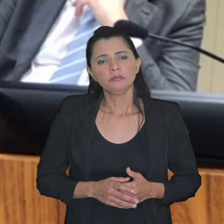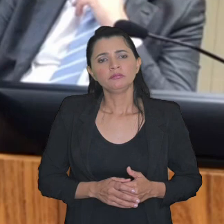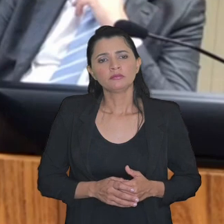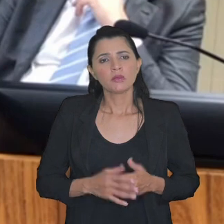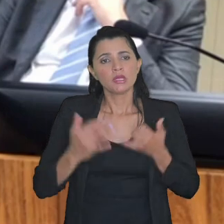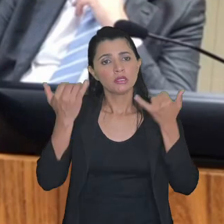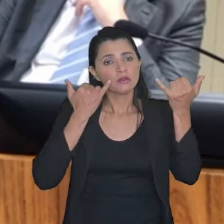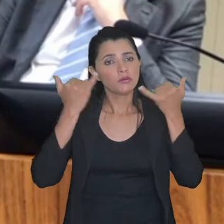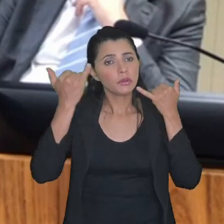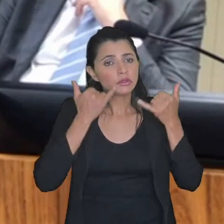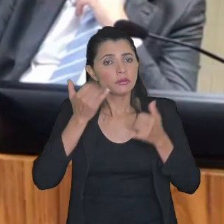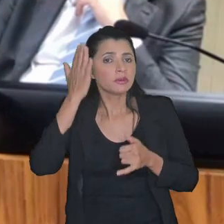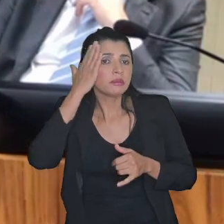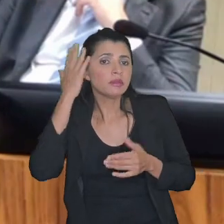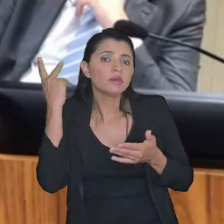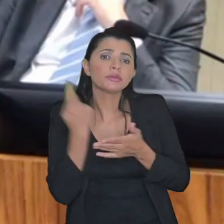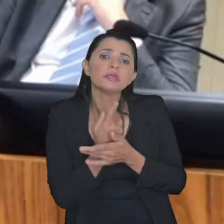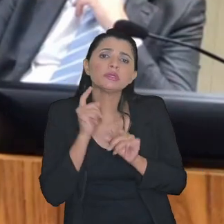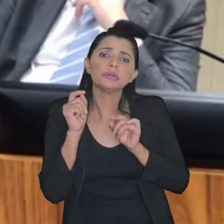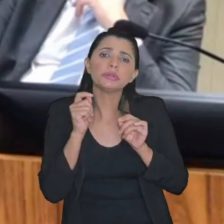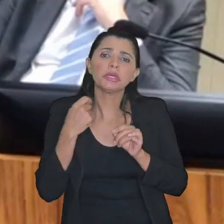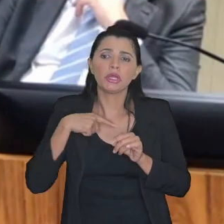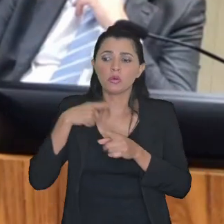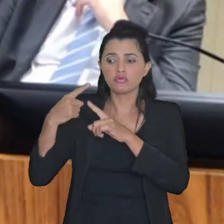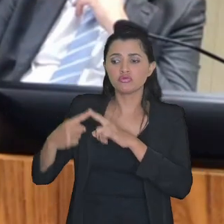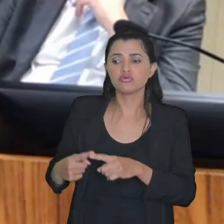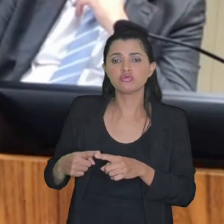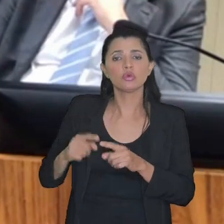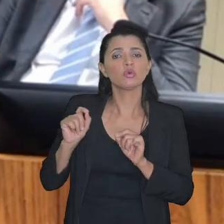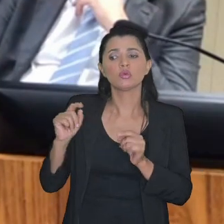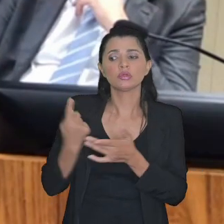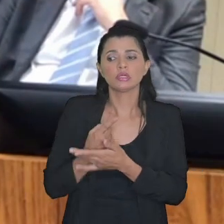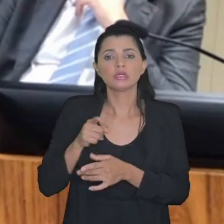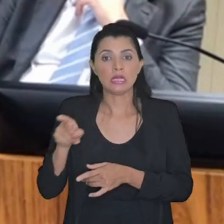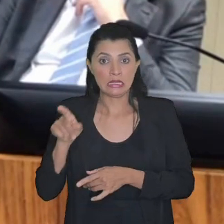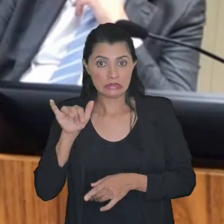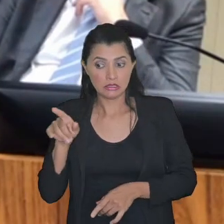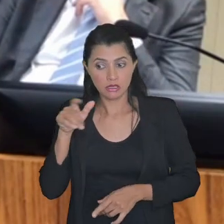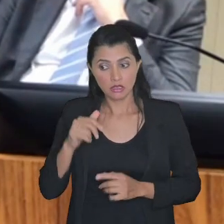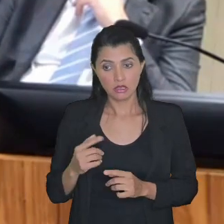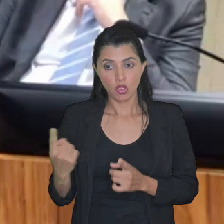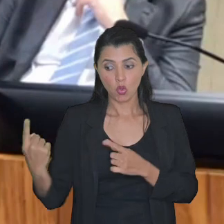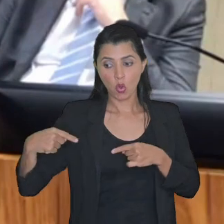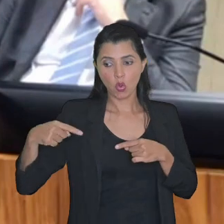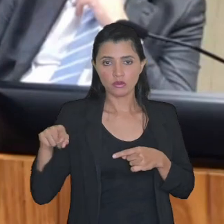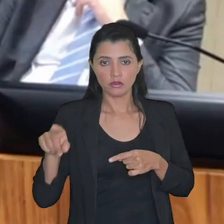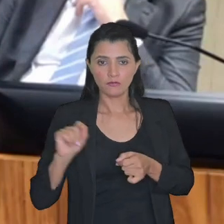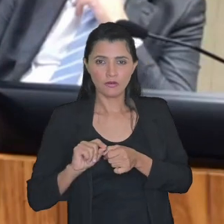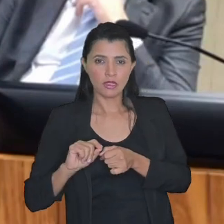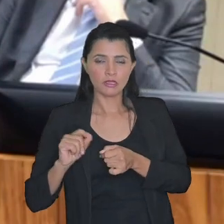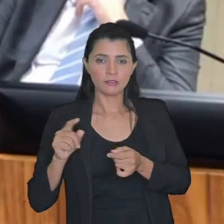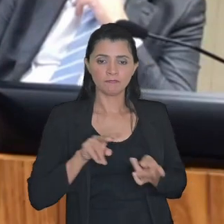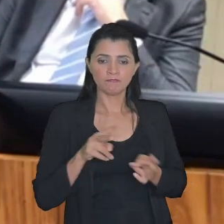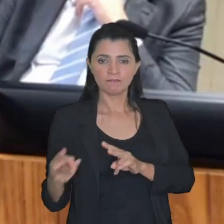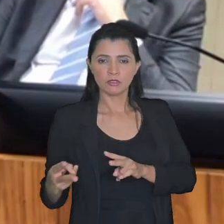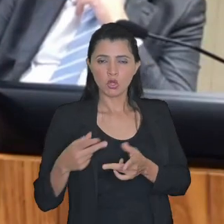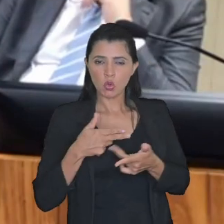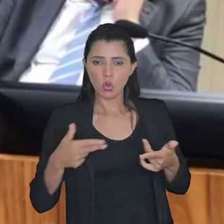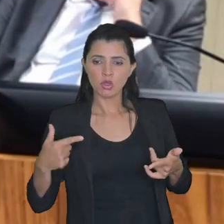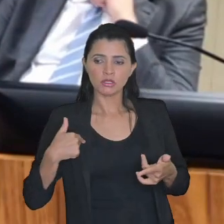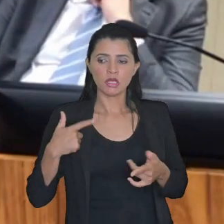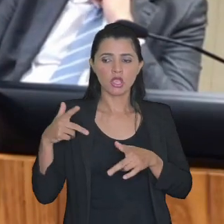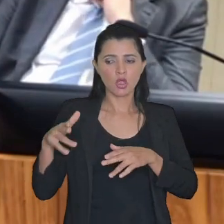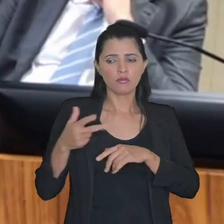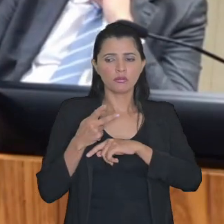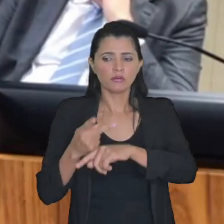essas informações para saber o que está acontecendo com os meus concorrentes se o meu concorrente fez transação sobre determinada